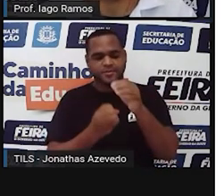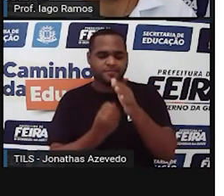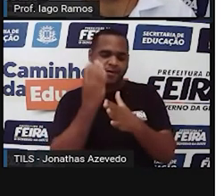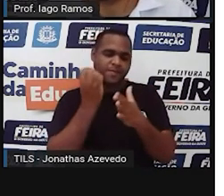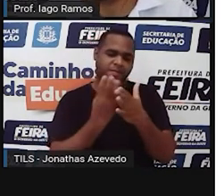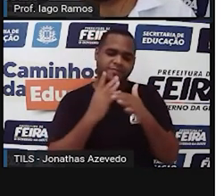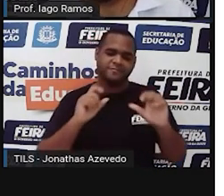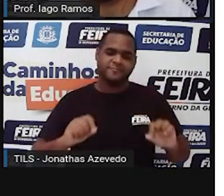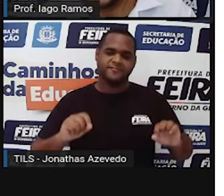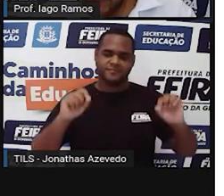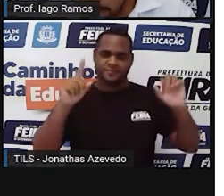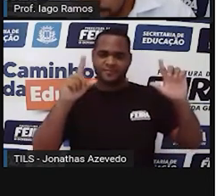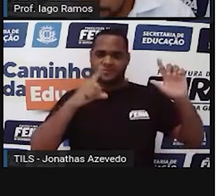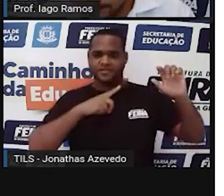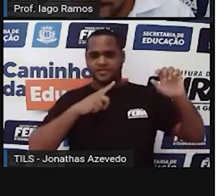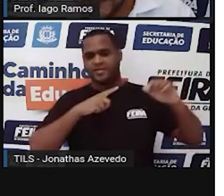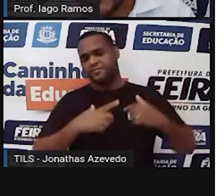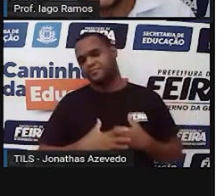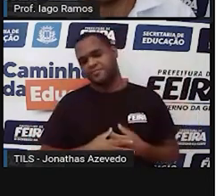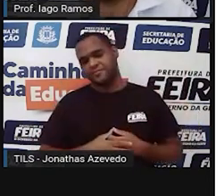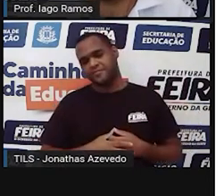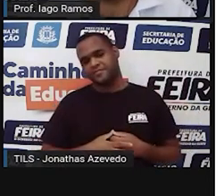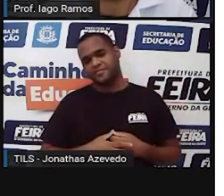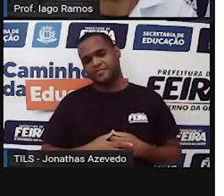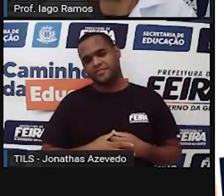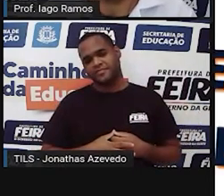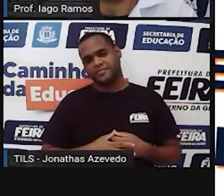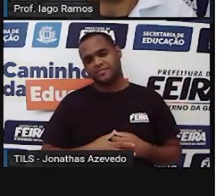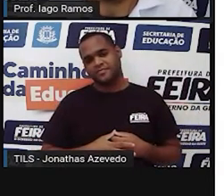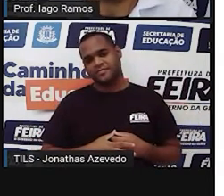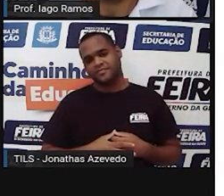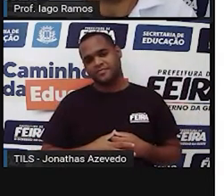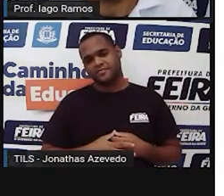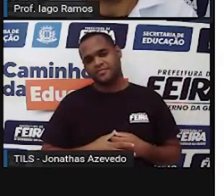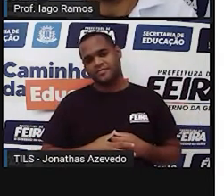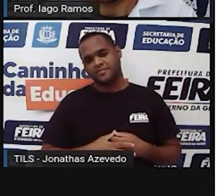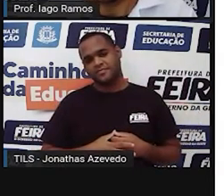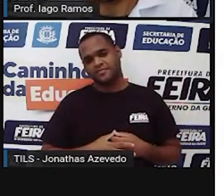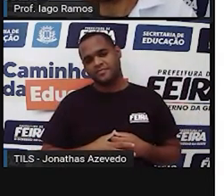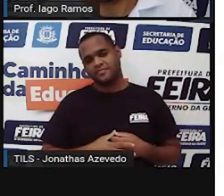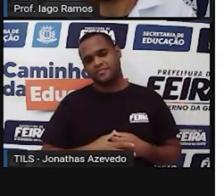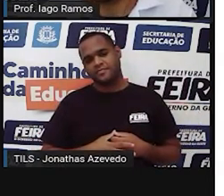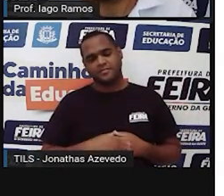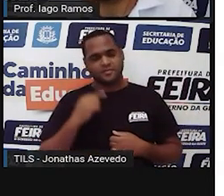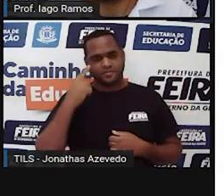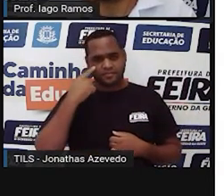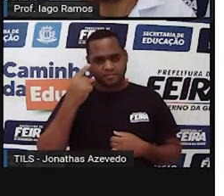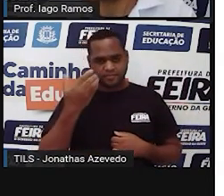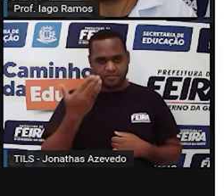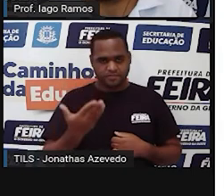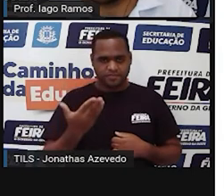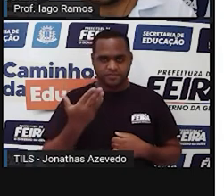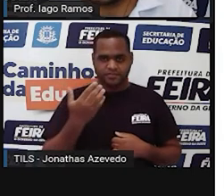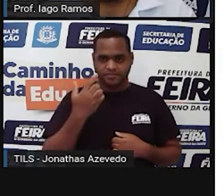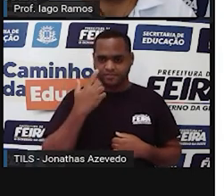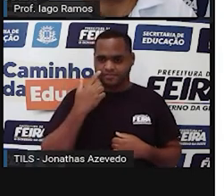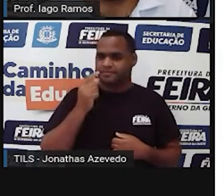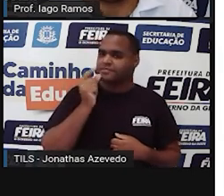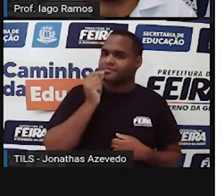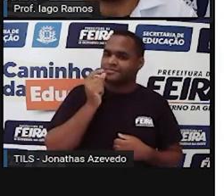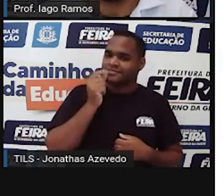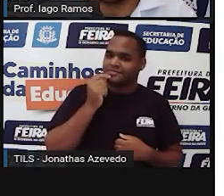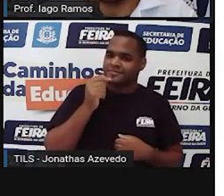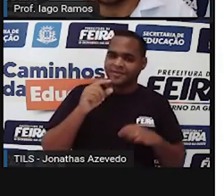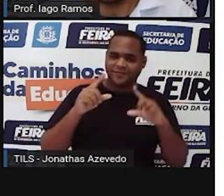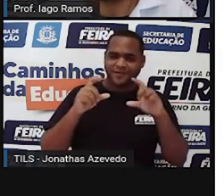na tela, tá bom? Bom, aparecendo aí uma imagem de um lápis, né?